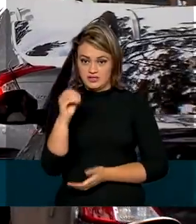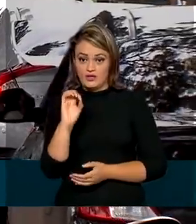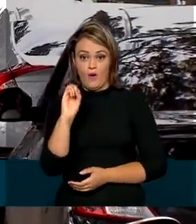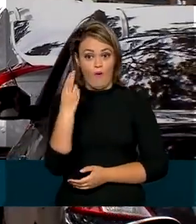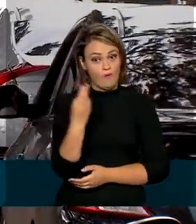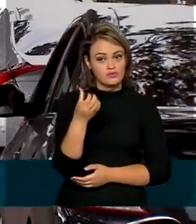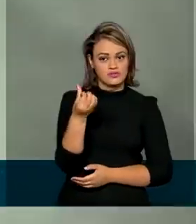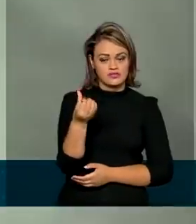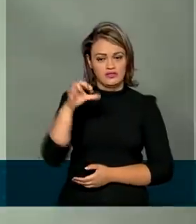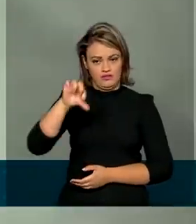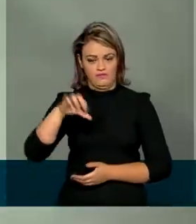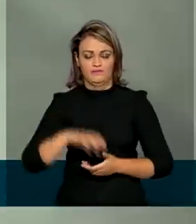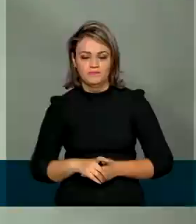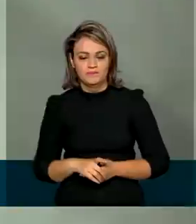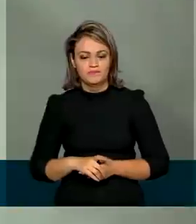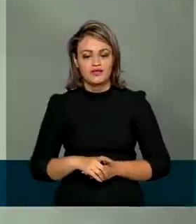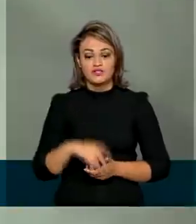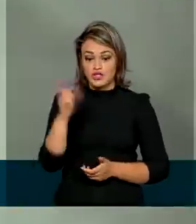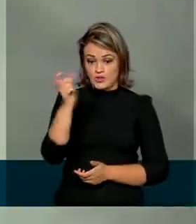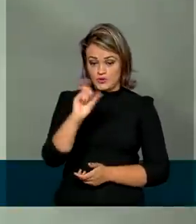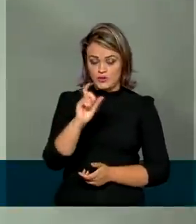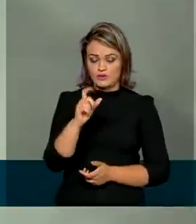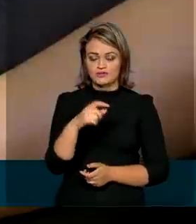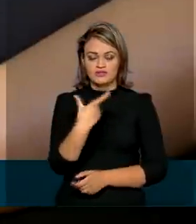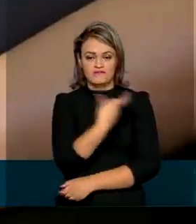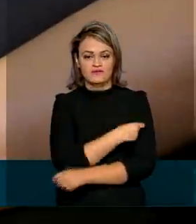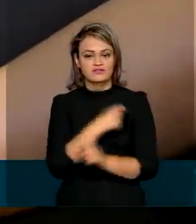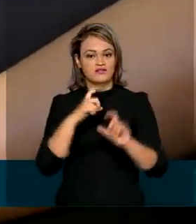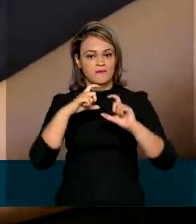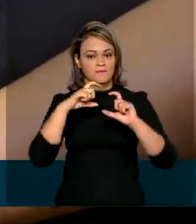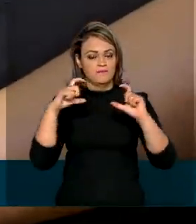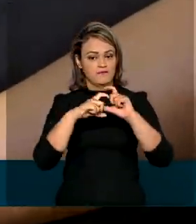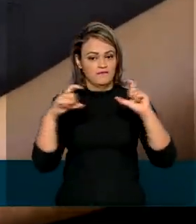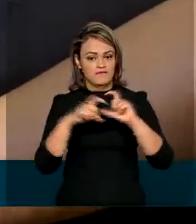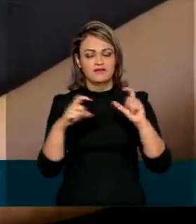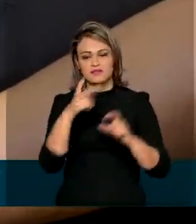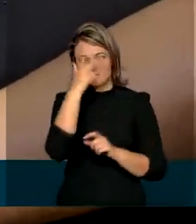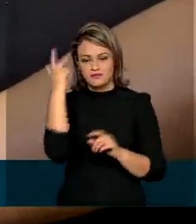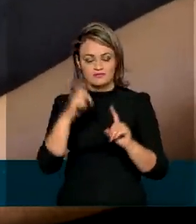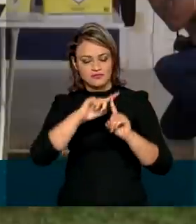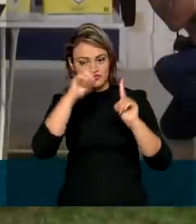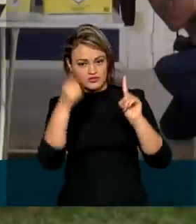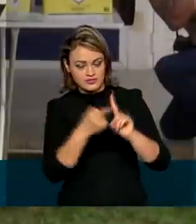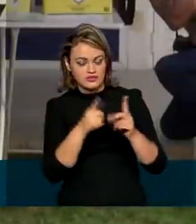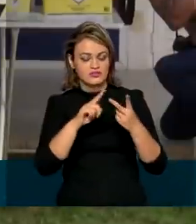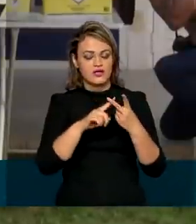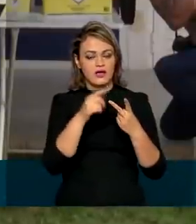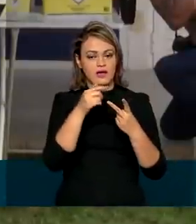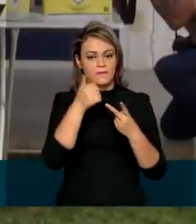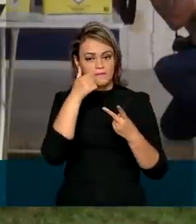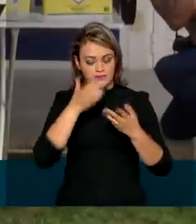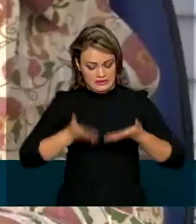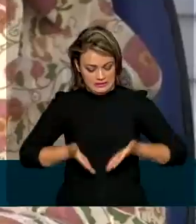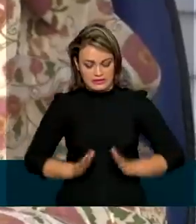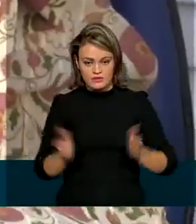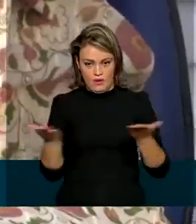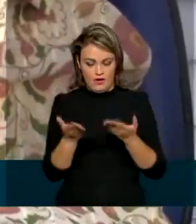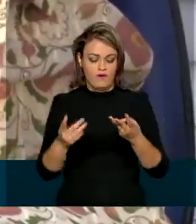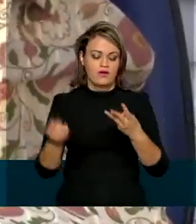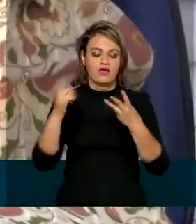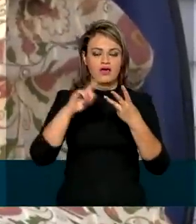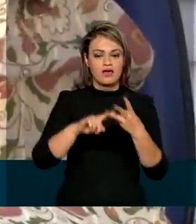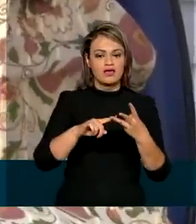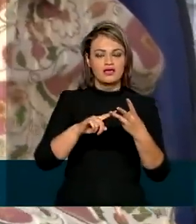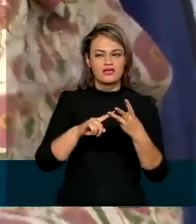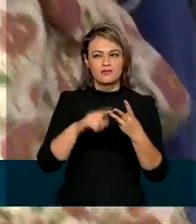69 anos. Já as doses da Pfizer vão ser aplicadas em gestantes, mães de recém-nascidos e outras